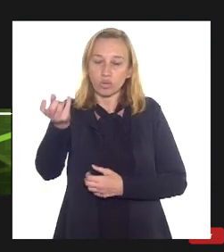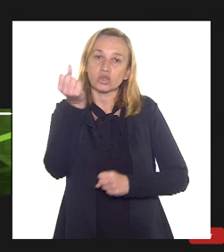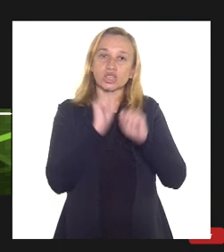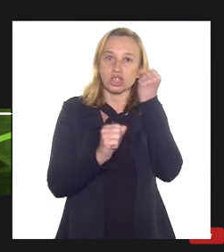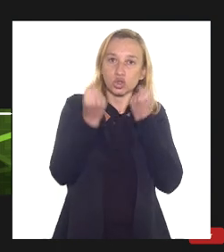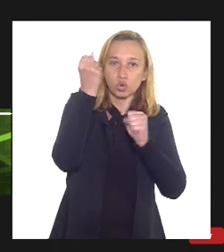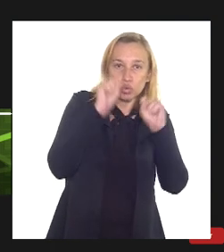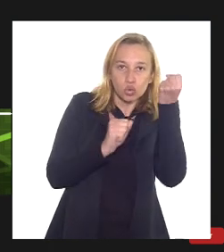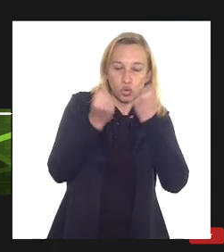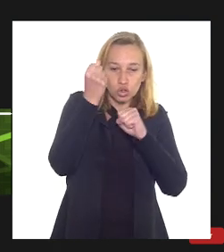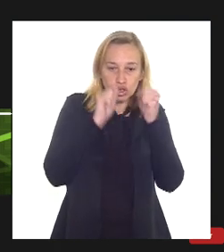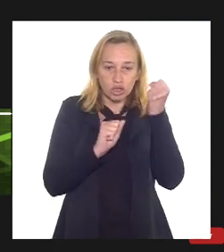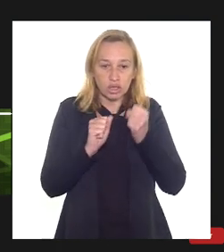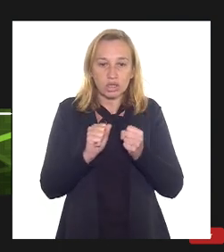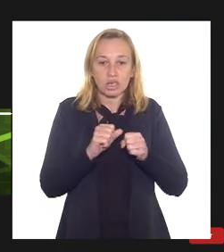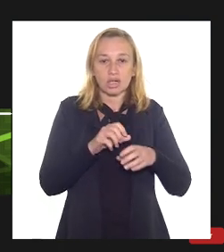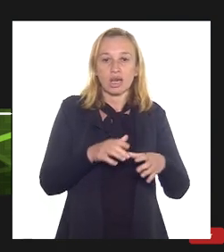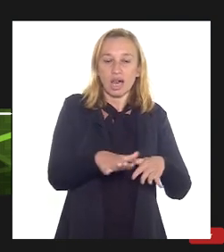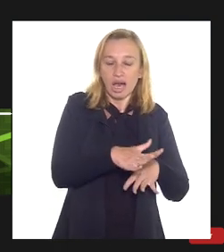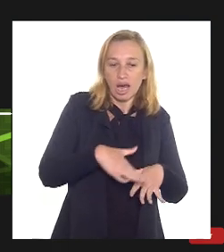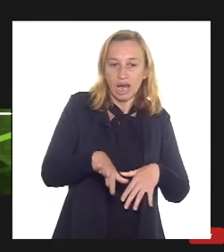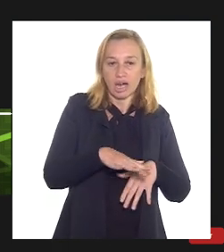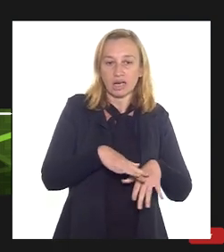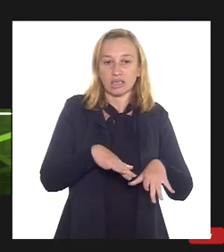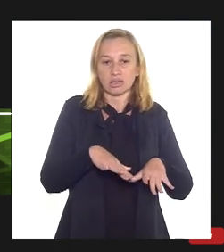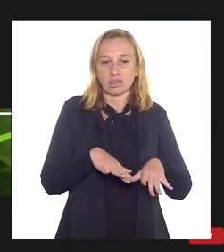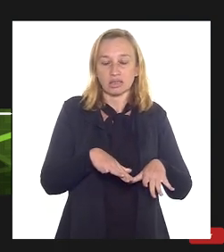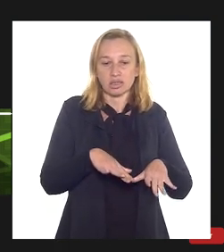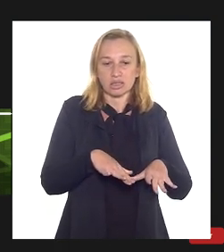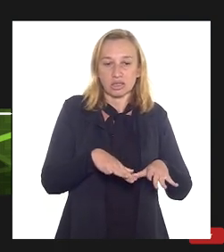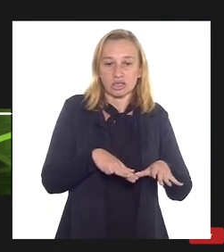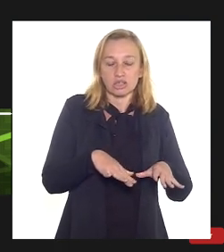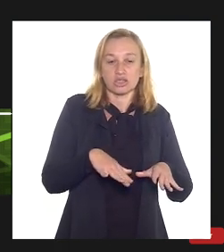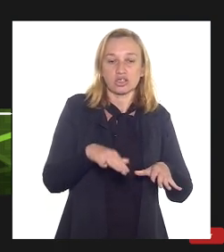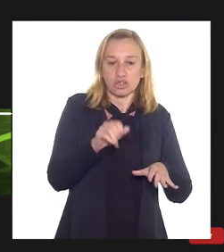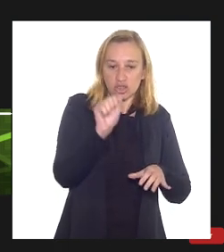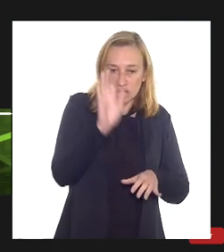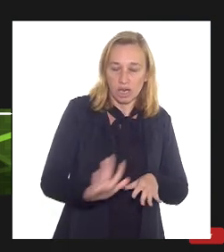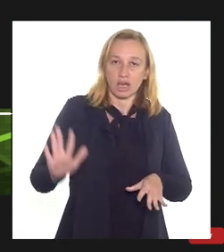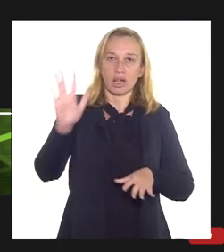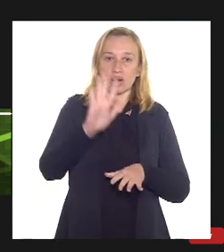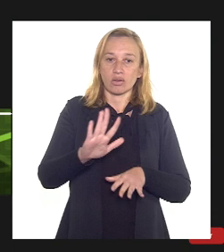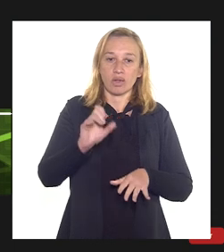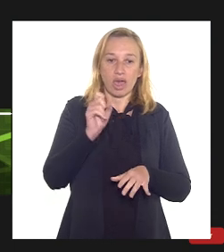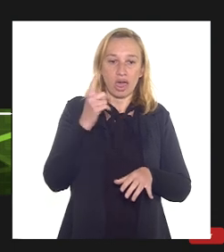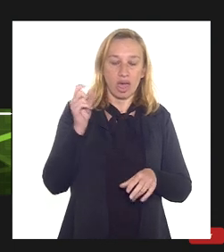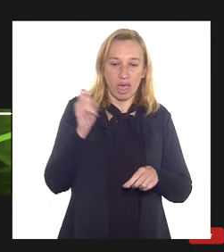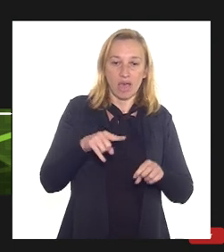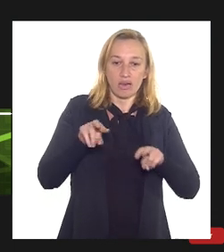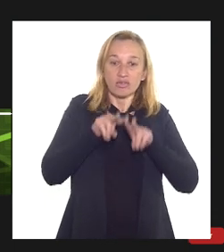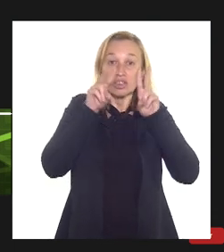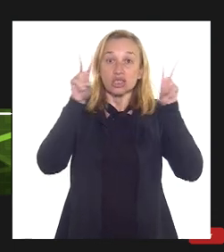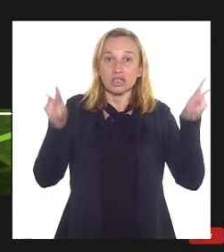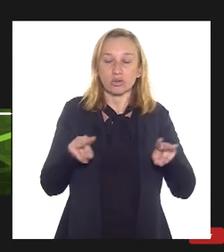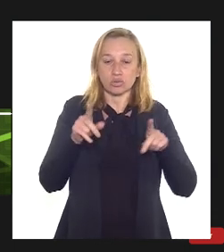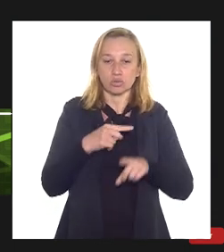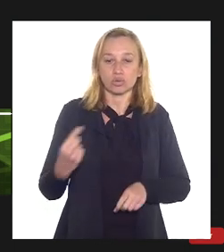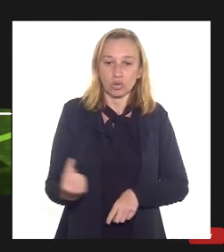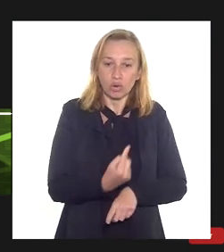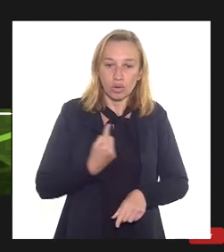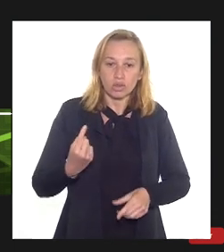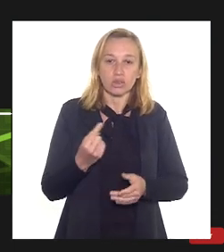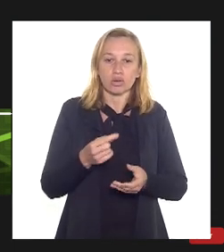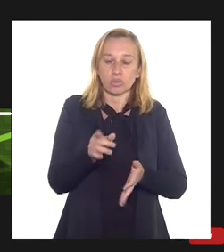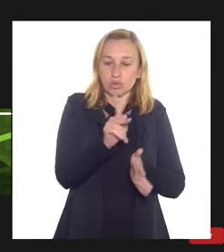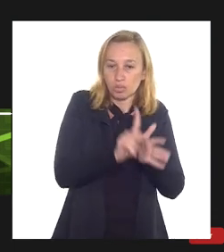e a rede de transporte integrada em geral. Essa é a nossa visão. Esse gás, quando o projeto